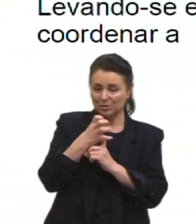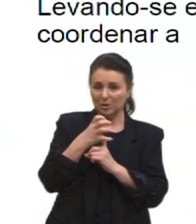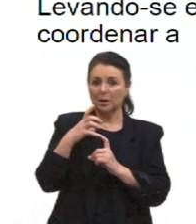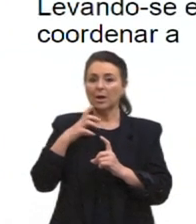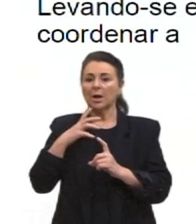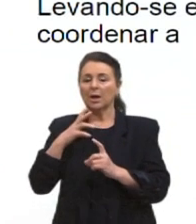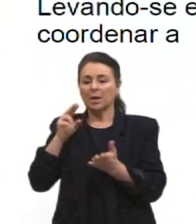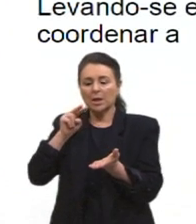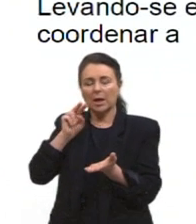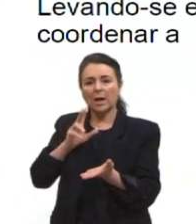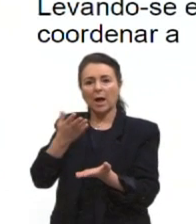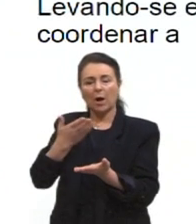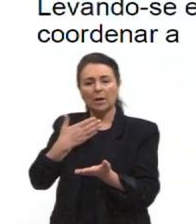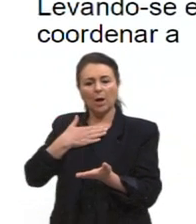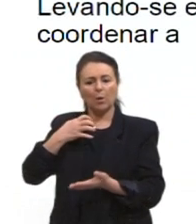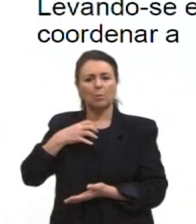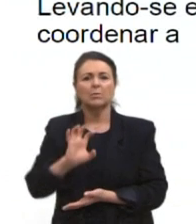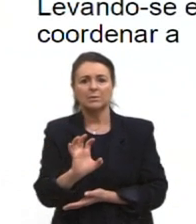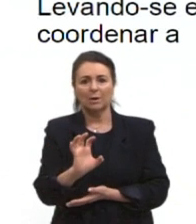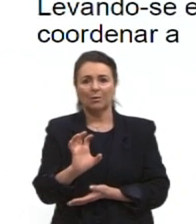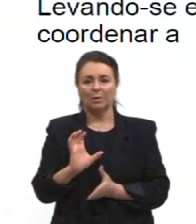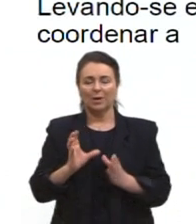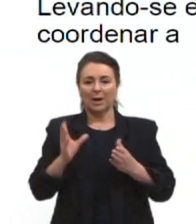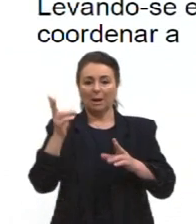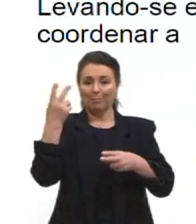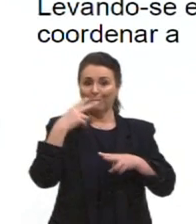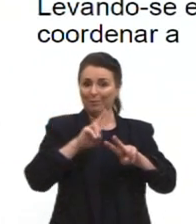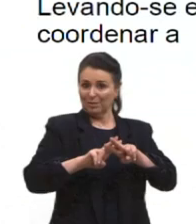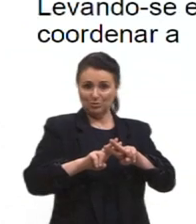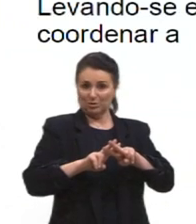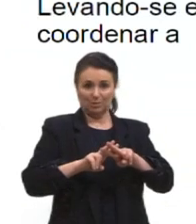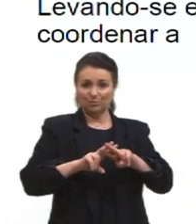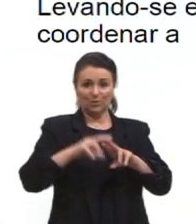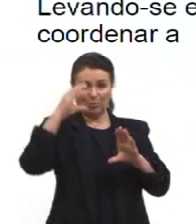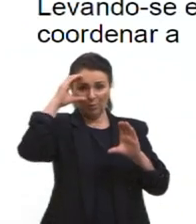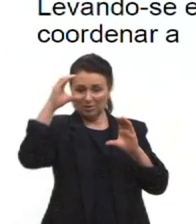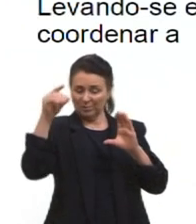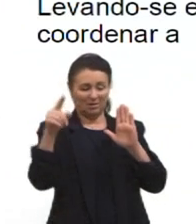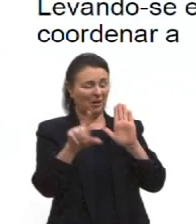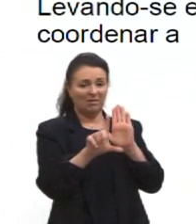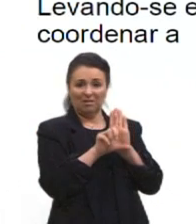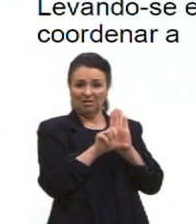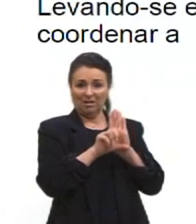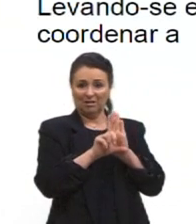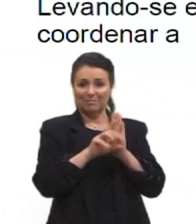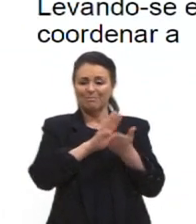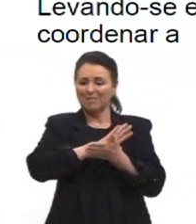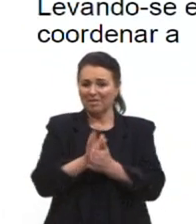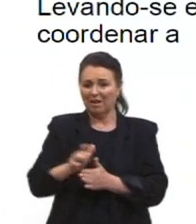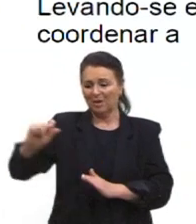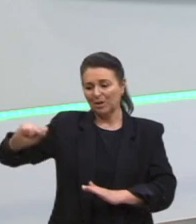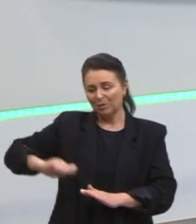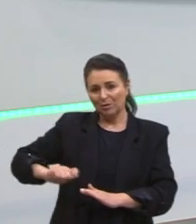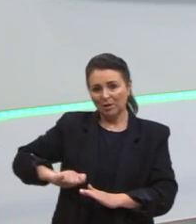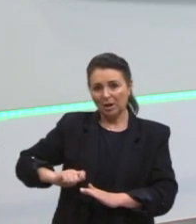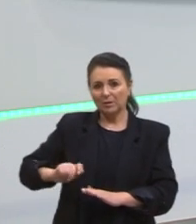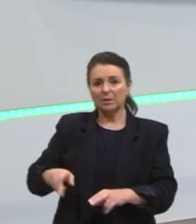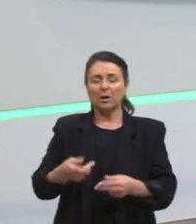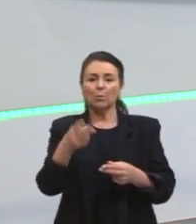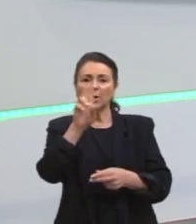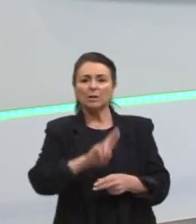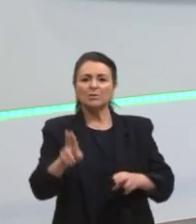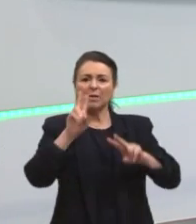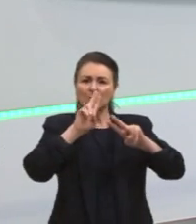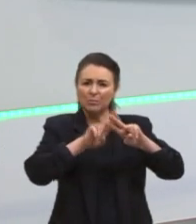opositores. E a Operação Condor, então, prendia de forma ilegal, matava, torturava, inclusive, eles pegavam os prisioneiros políticos